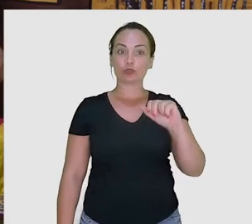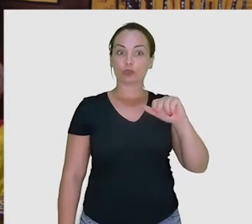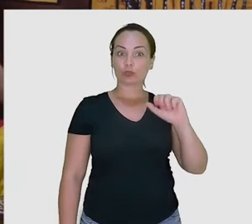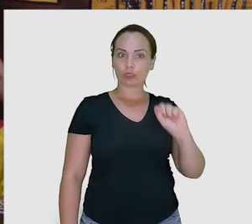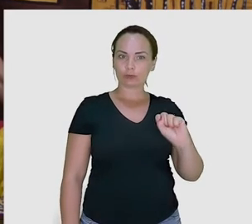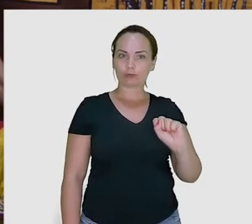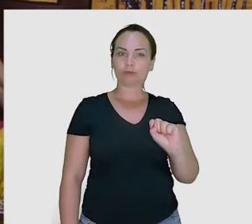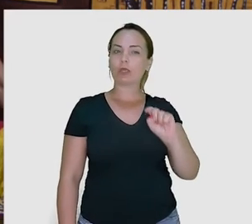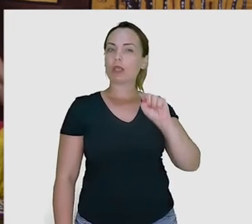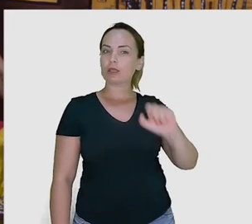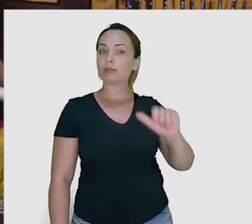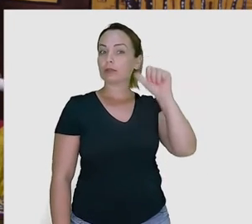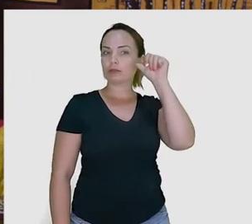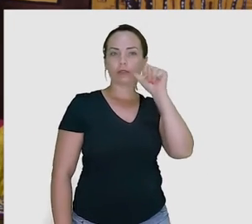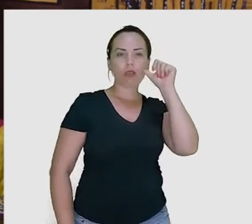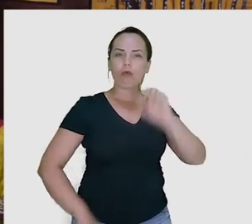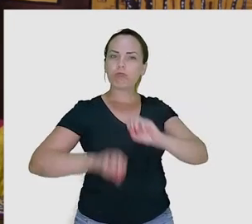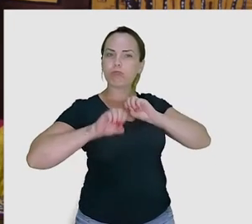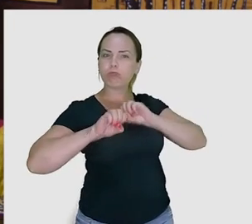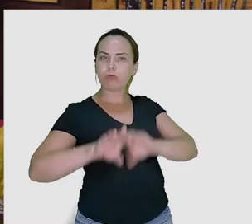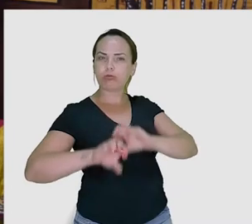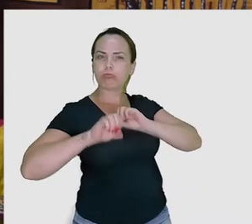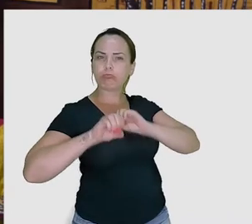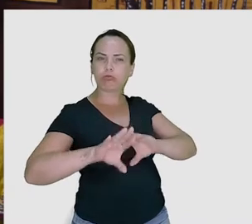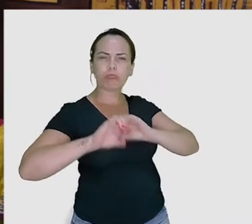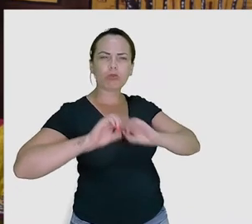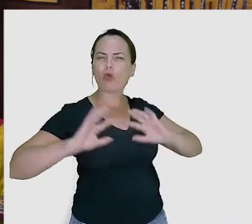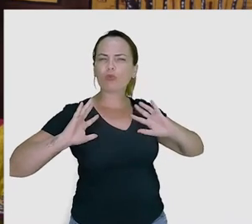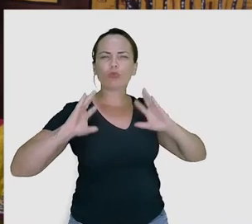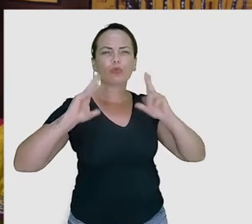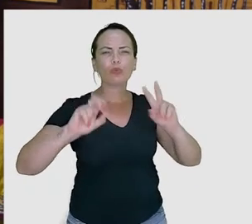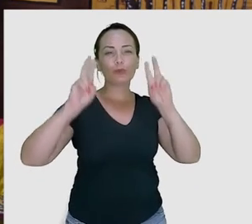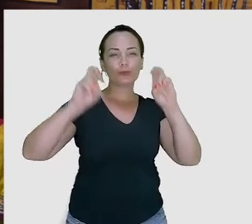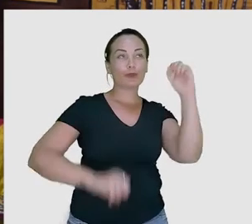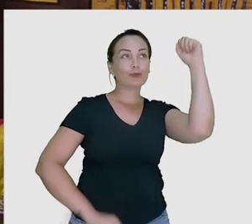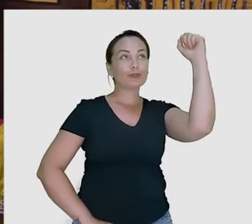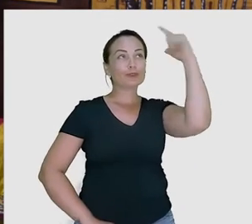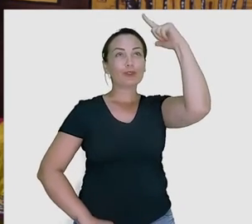Essa mulher ensinou tudo sobre o sol e o luar.